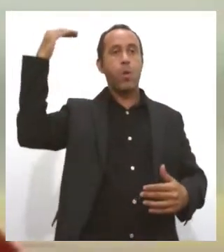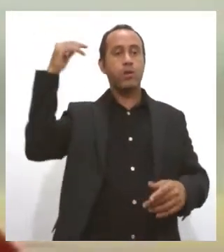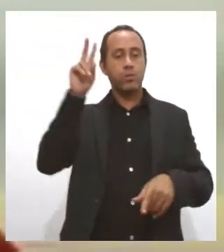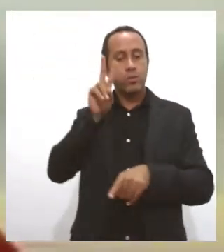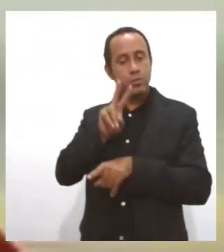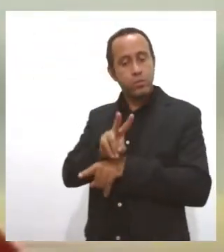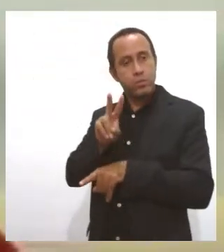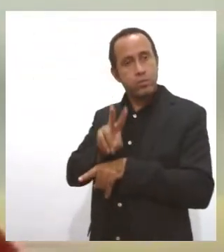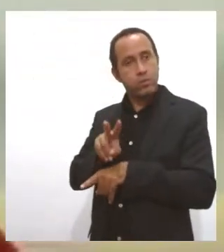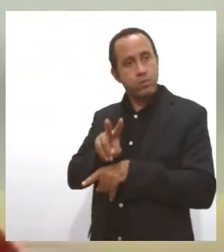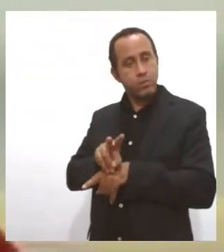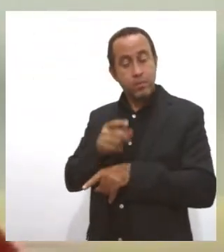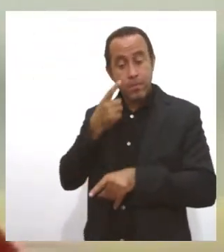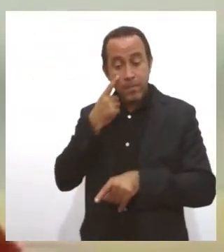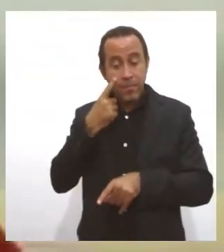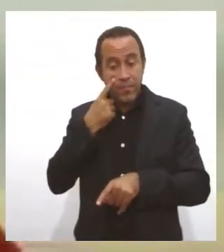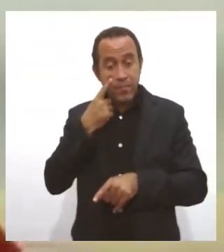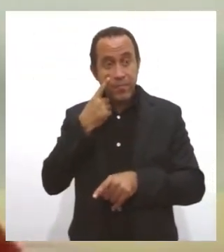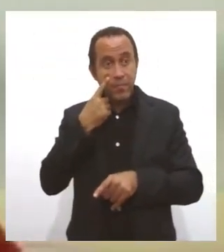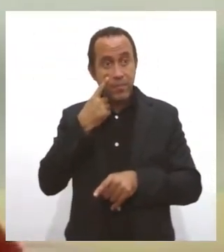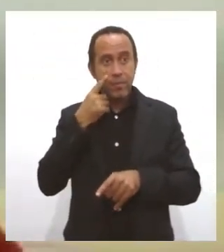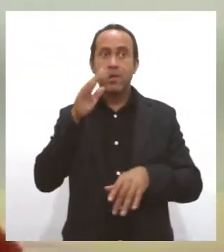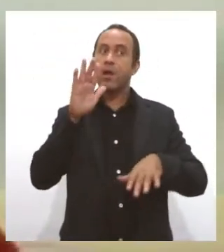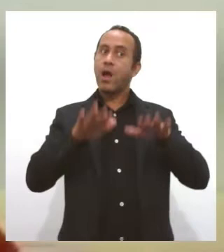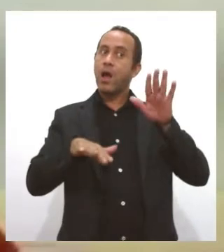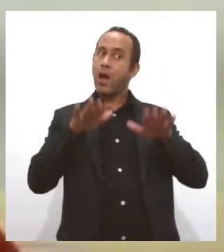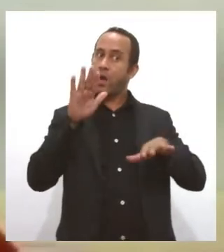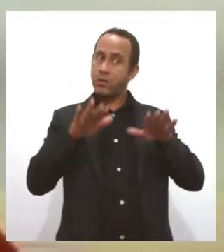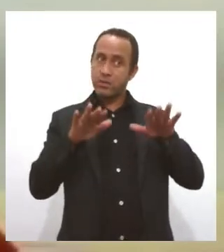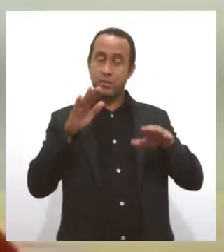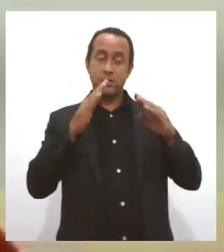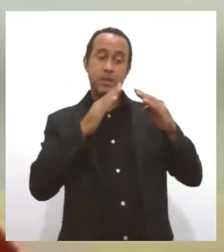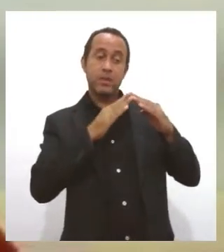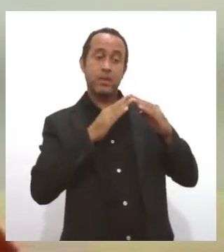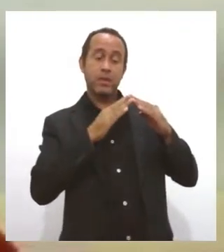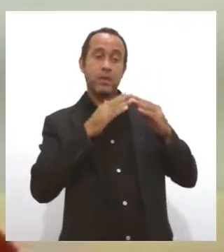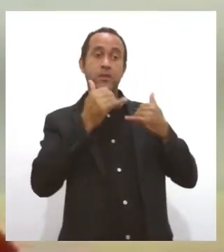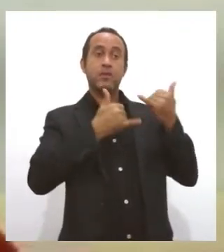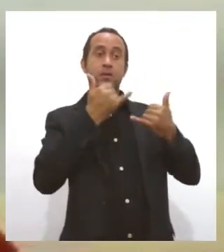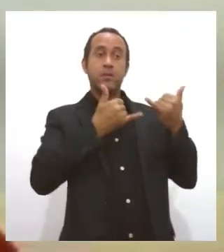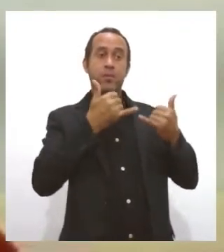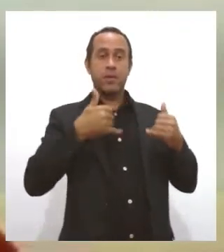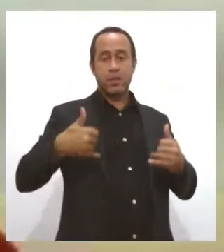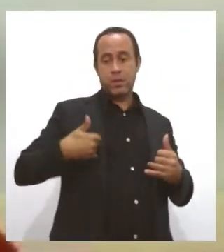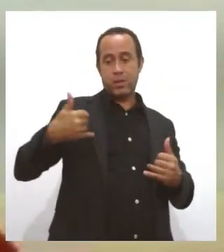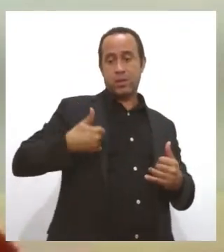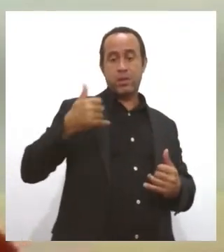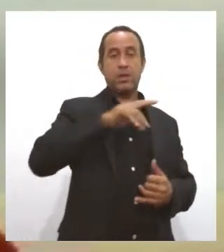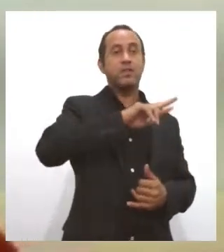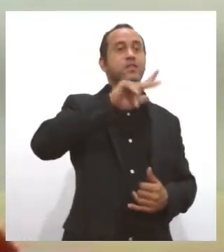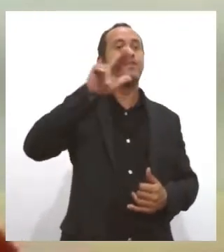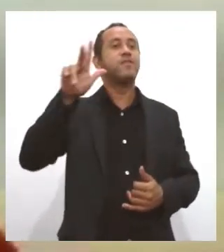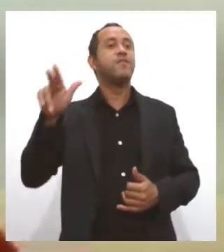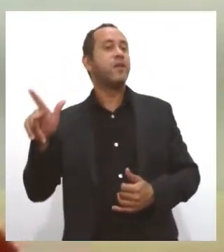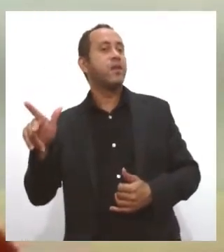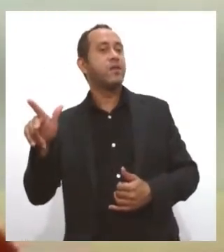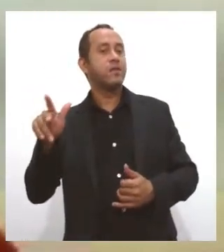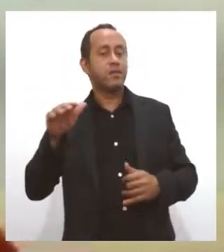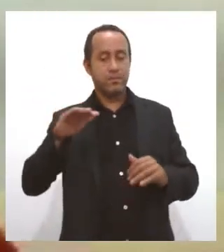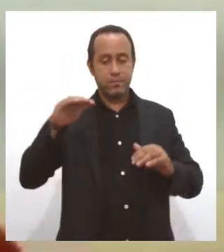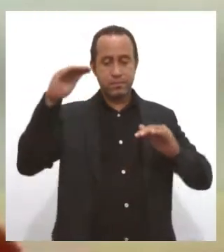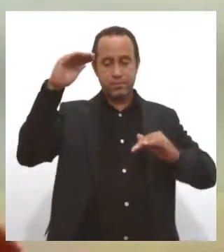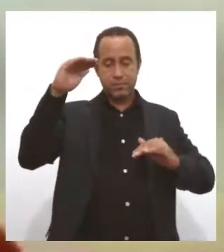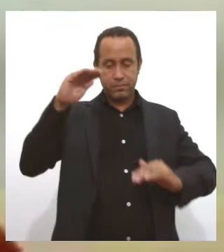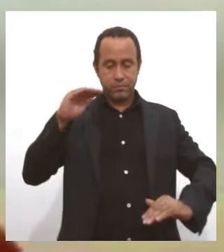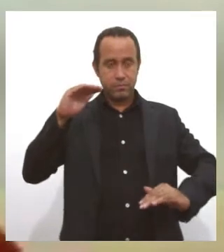para ver, porque às vezes você tem em casa crianças de faixa etária diferentes. Então, uma criança